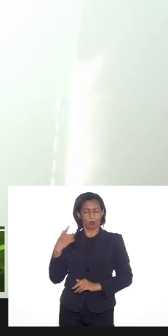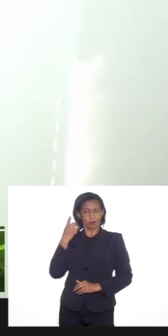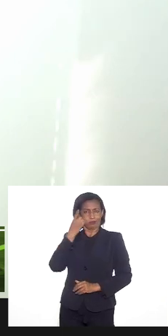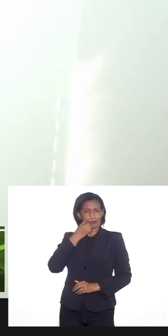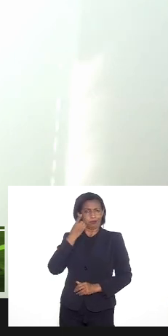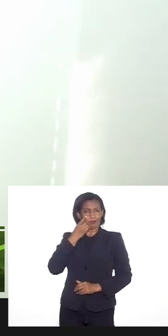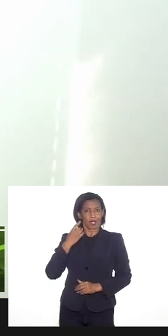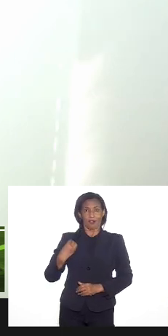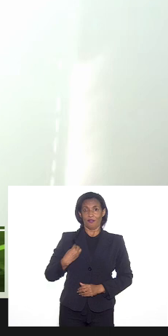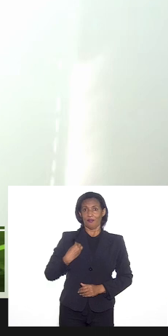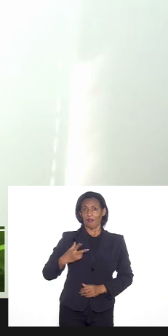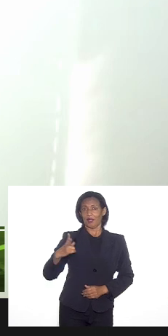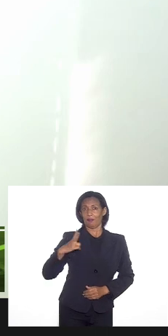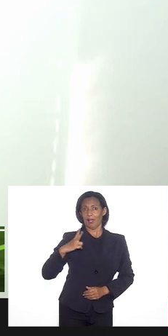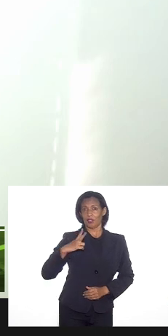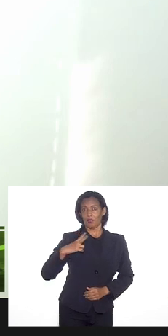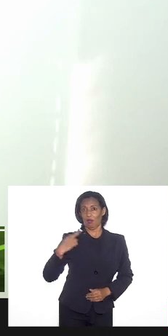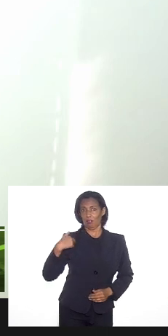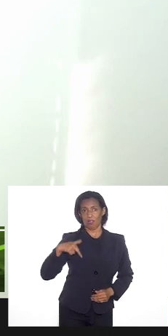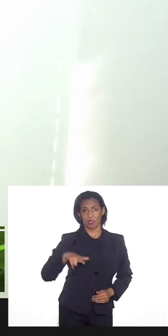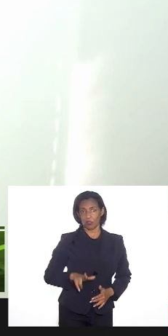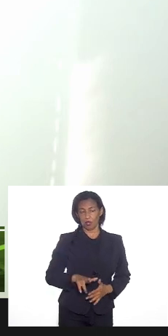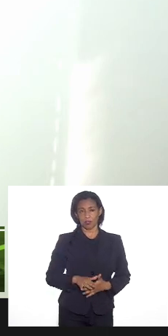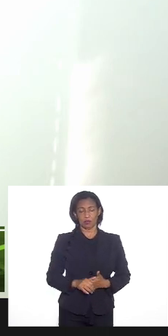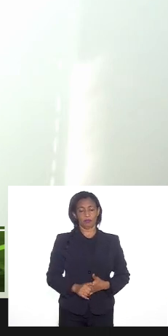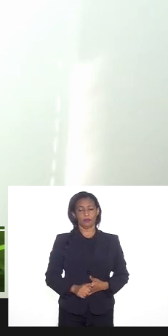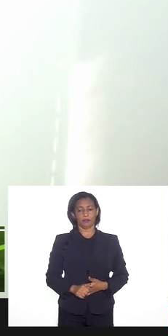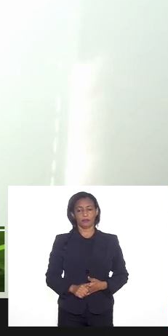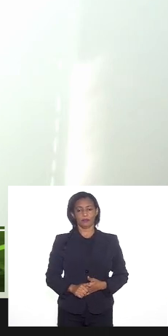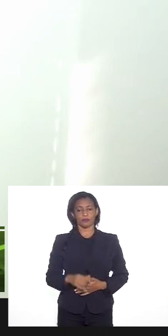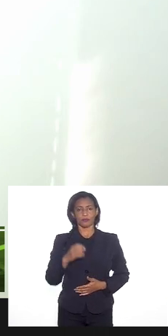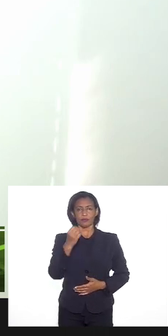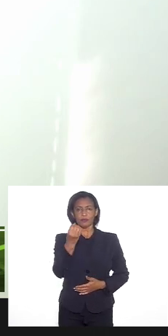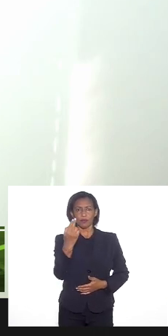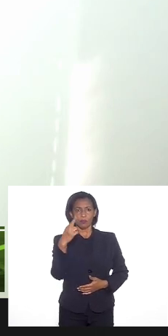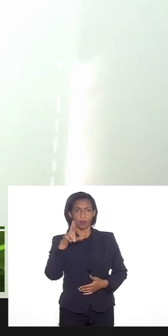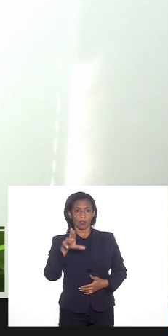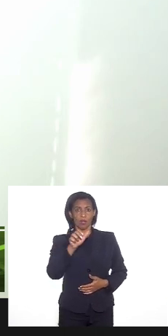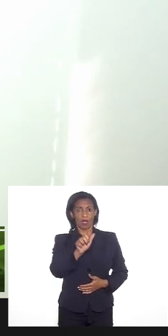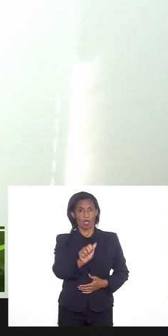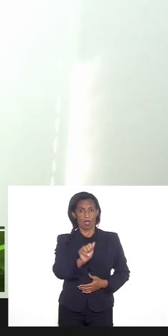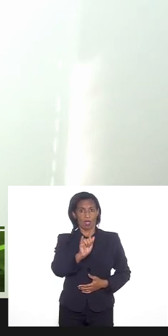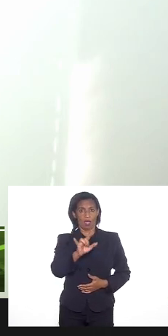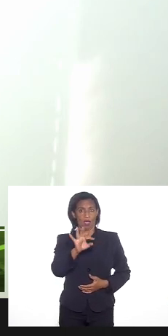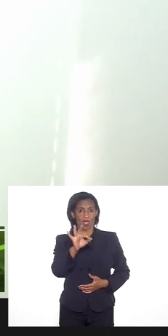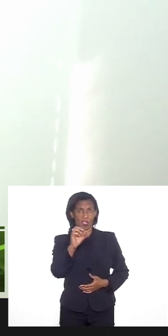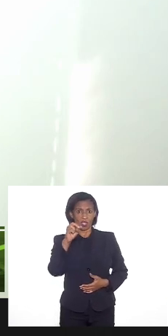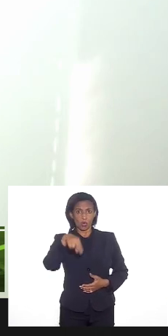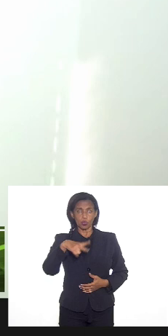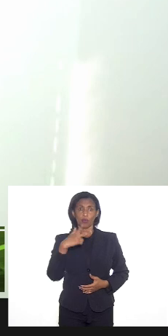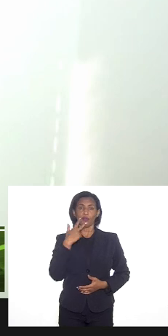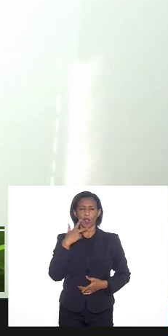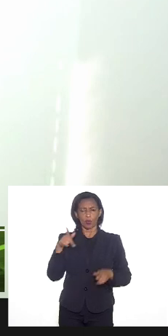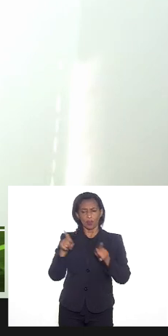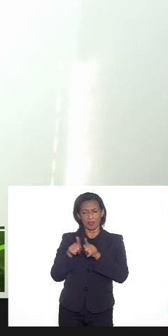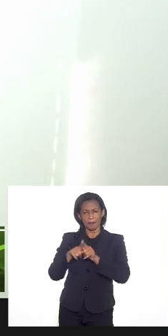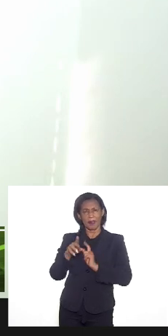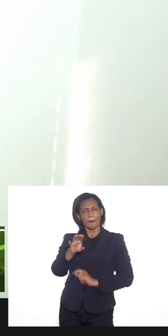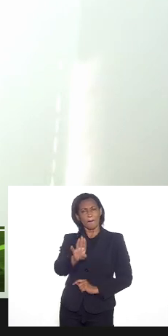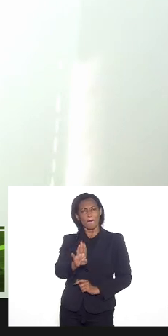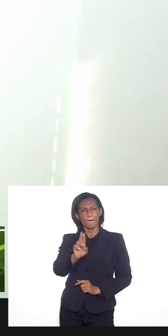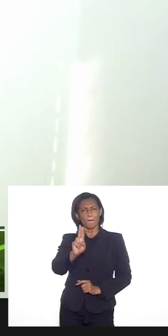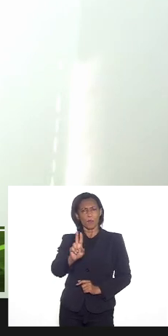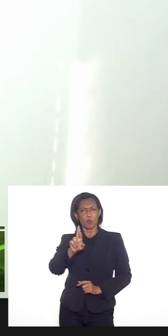particulares religiosas o doutor Ailton também colocou a questão do buraco do boi que você já já